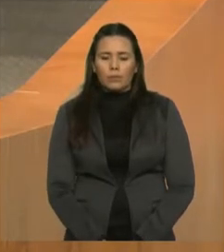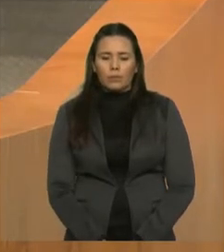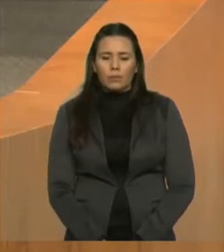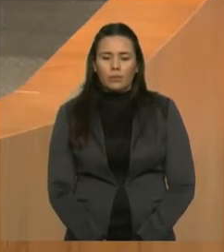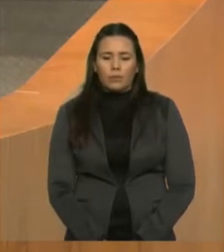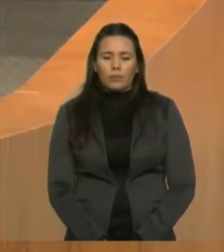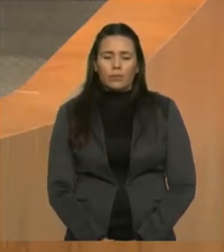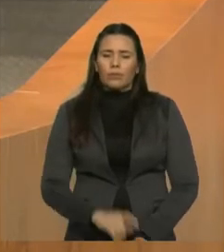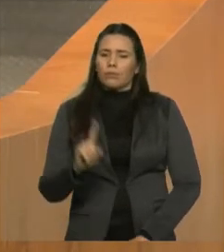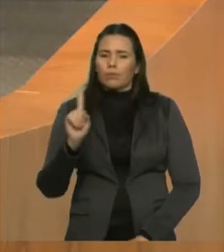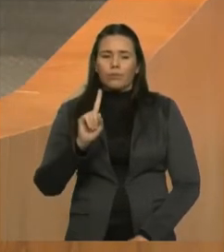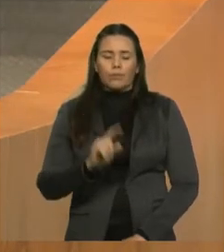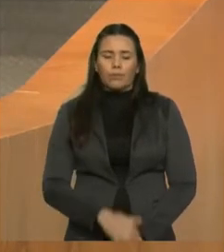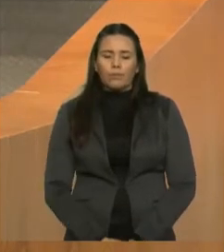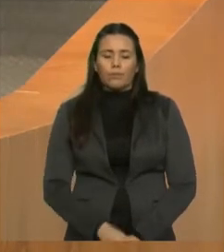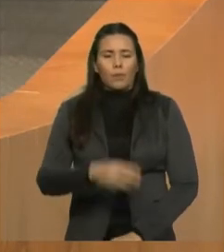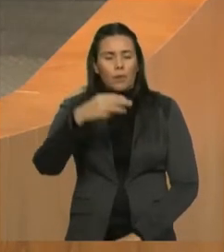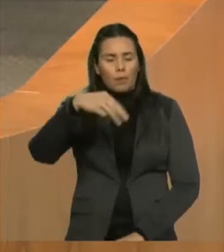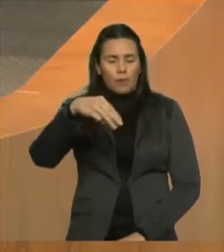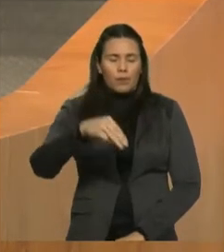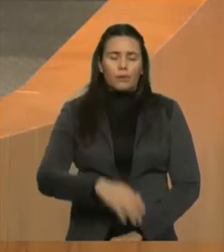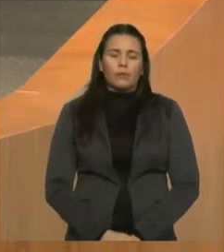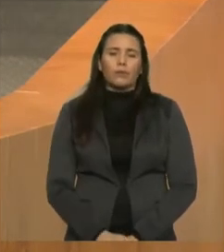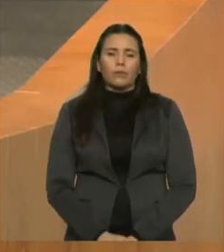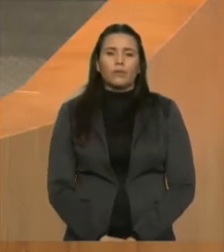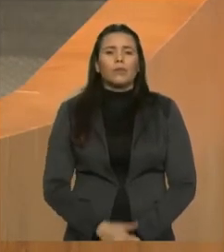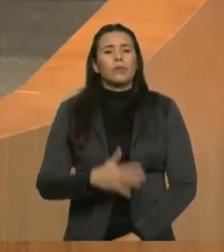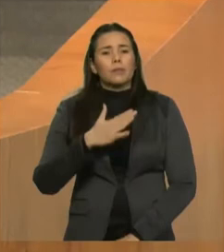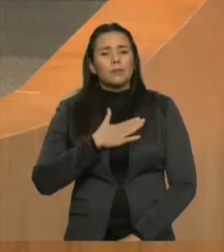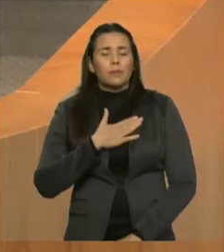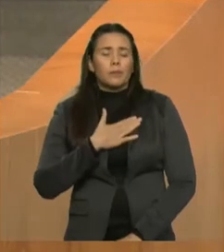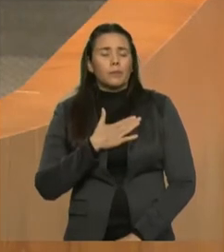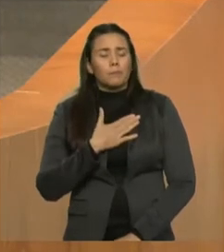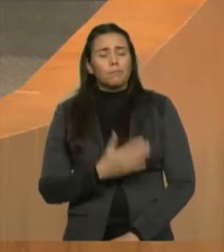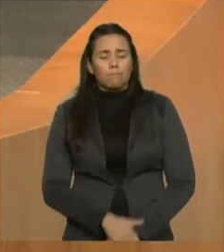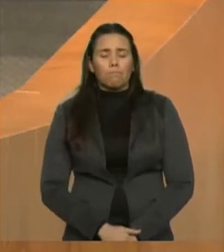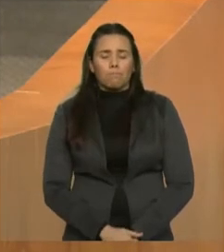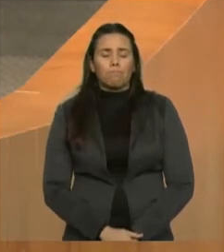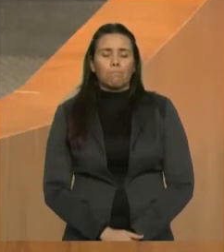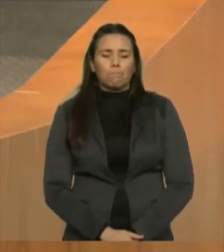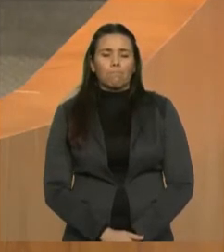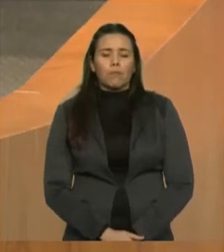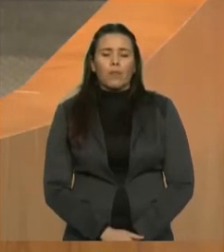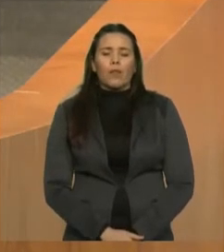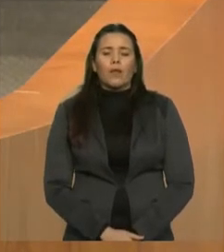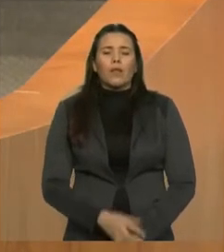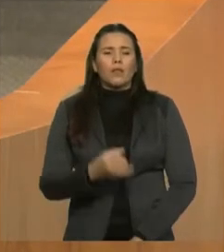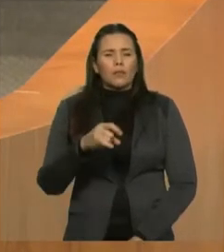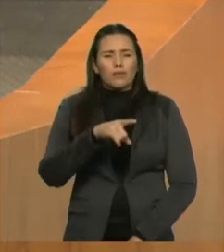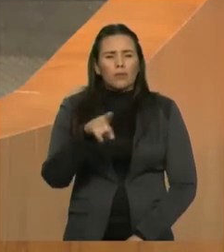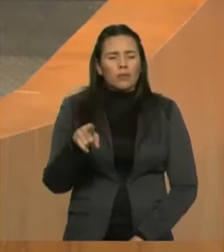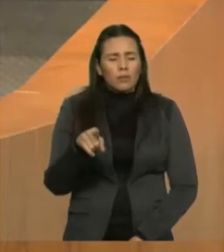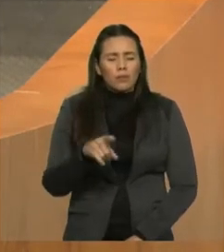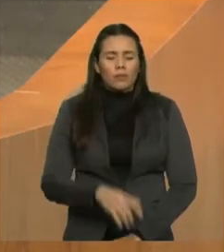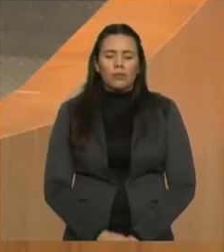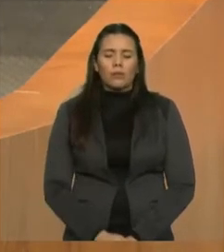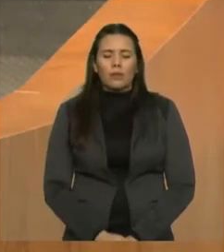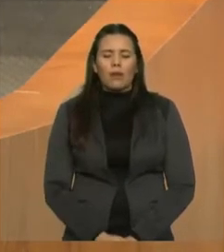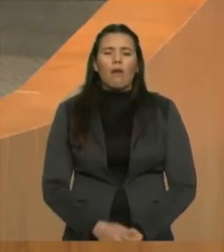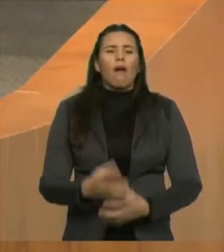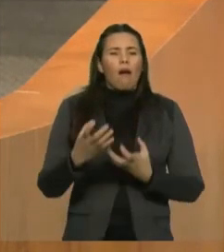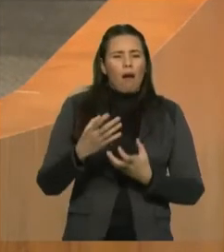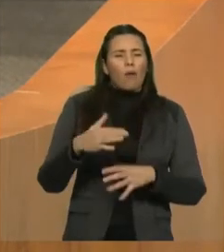Então, o nosso pronunciamento é feito de forma real e permanente aqui nas redes sociais. Quem quiser acompanhar, quem quiser debater,